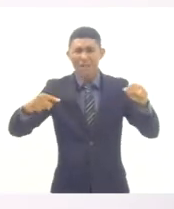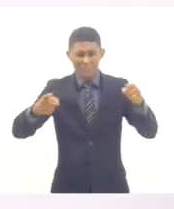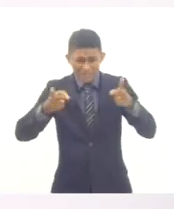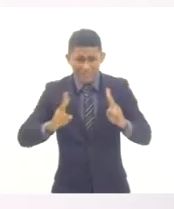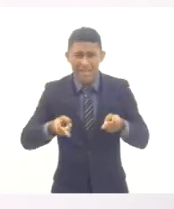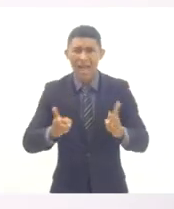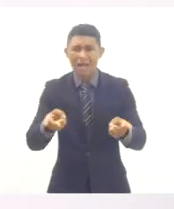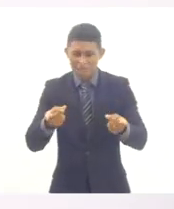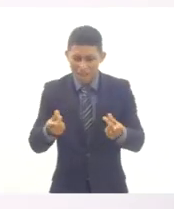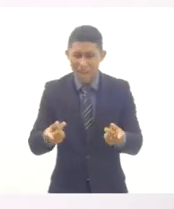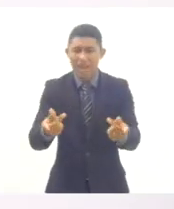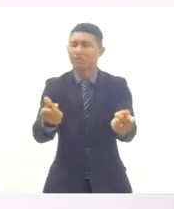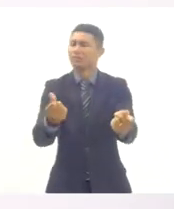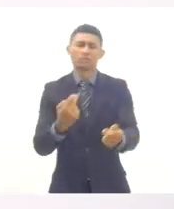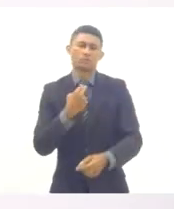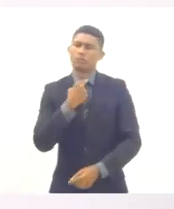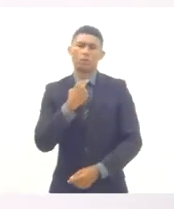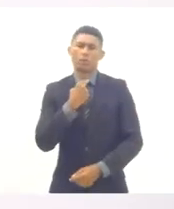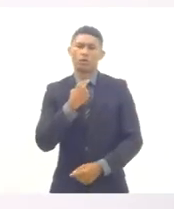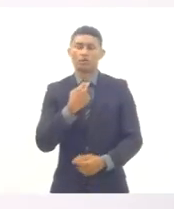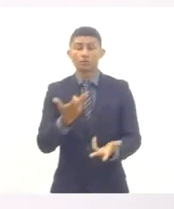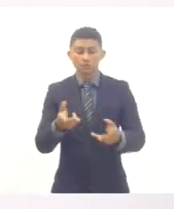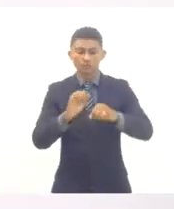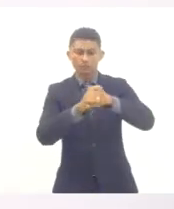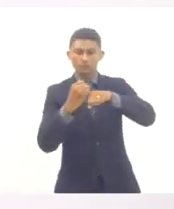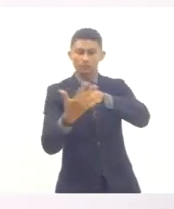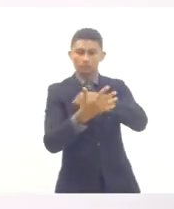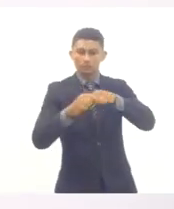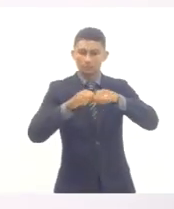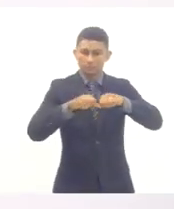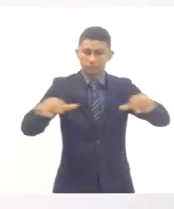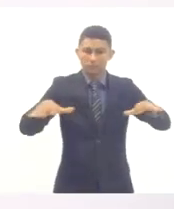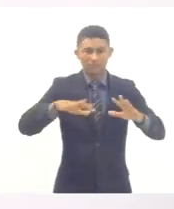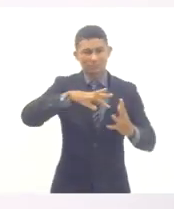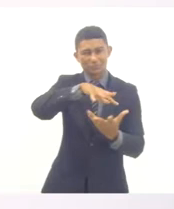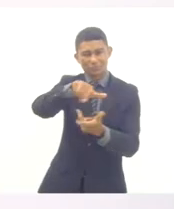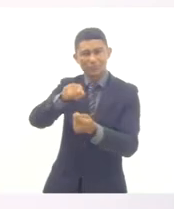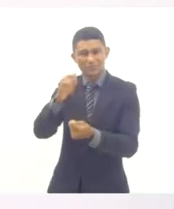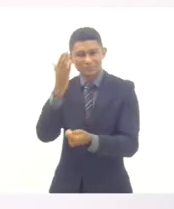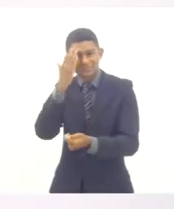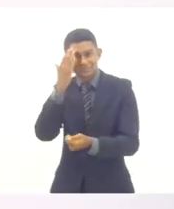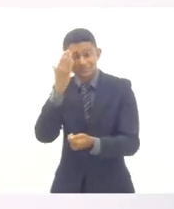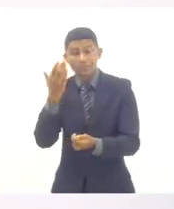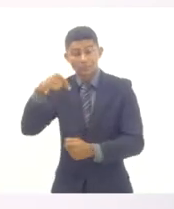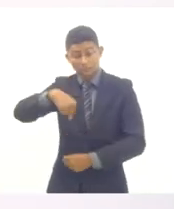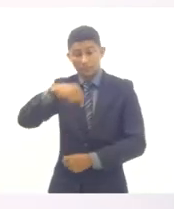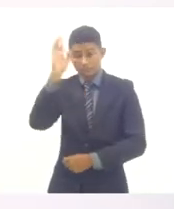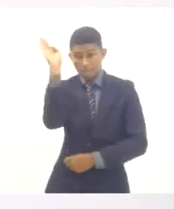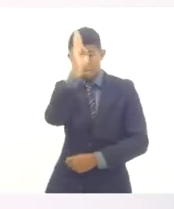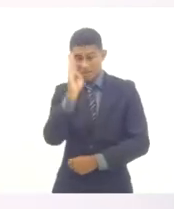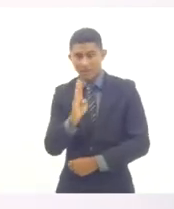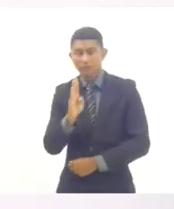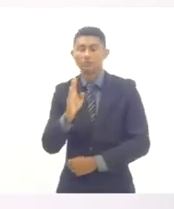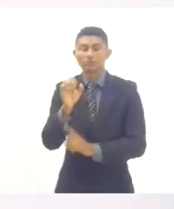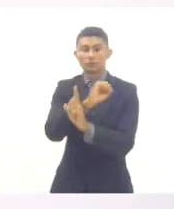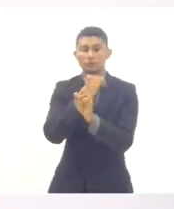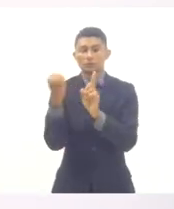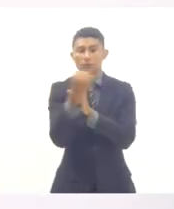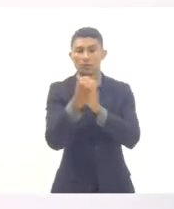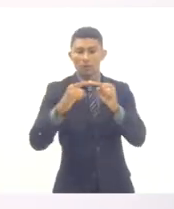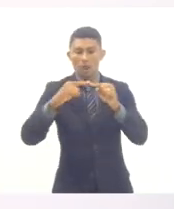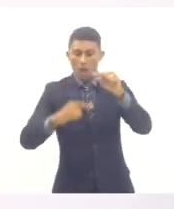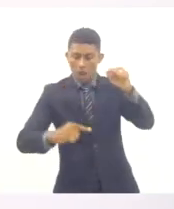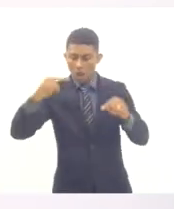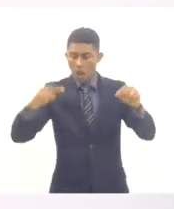depois de uma pandemia como o mundo inteiro enfrentou, e que num país como o nosso, marcado pelas desigualdades sociais, o